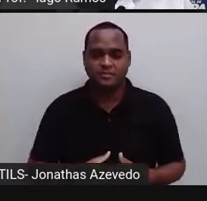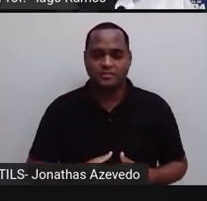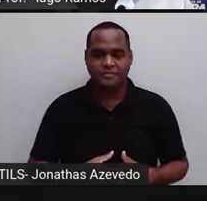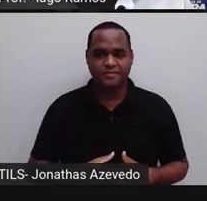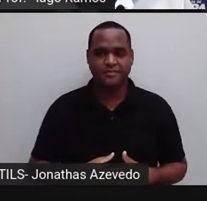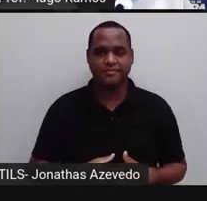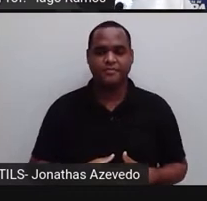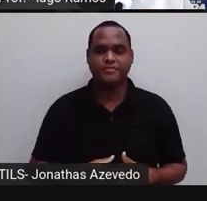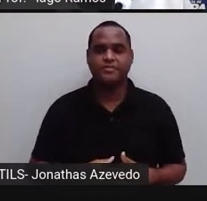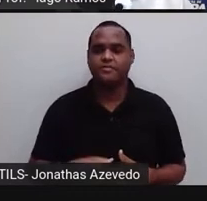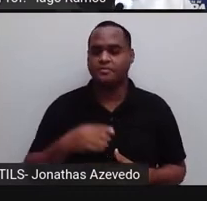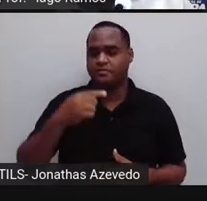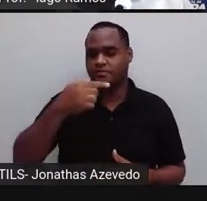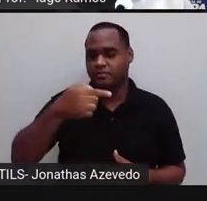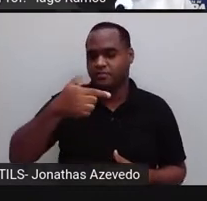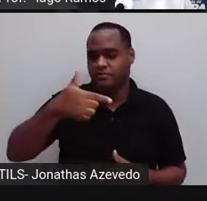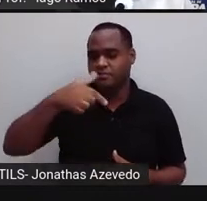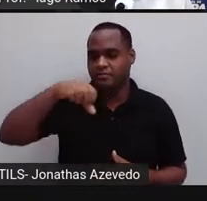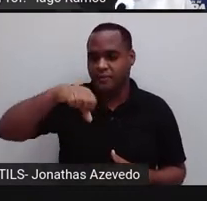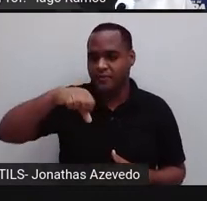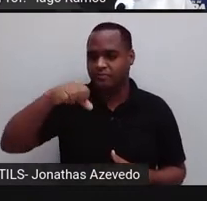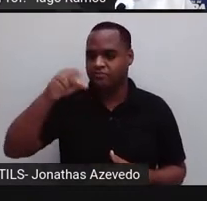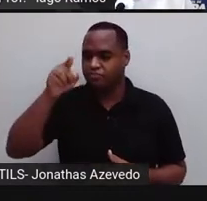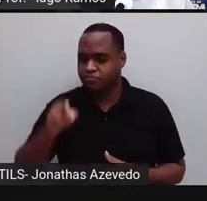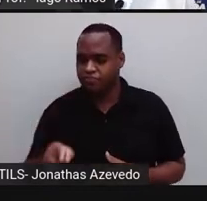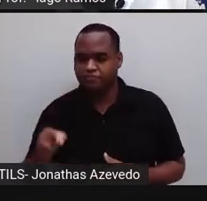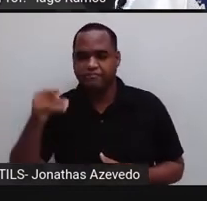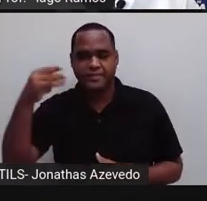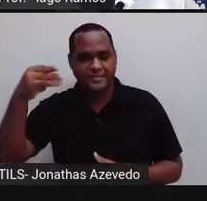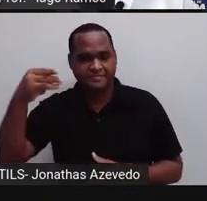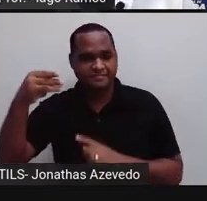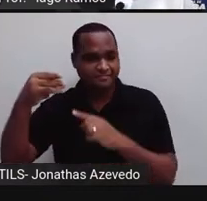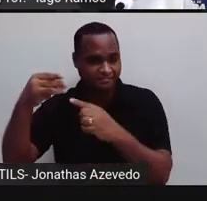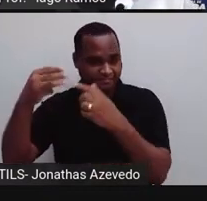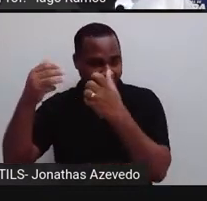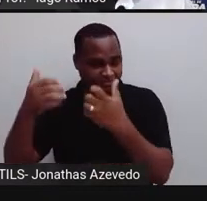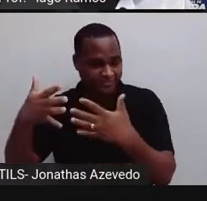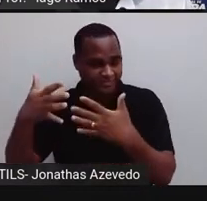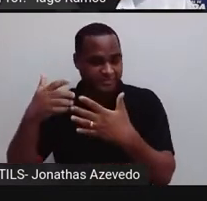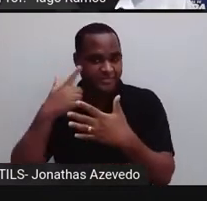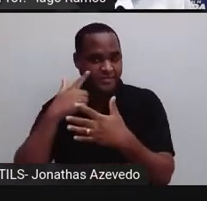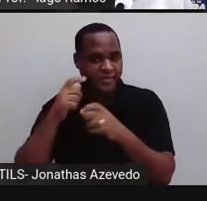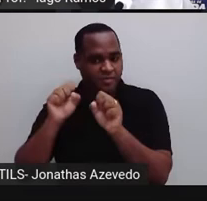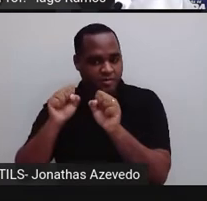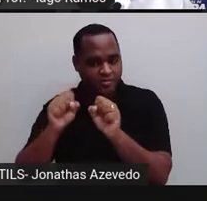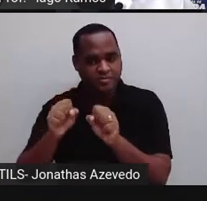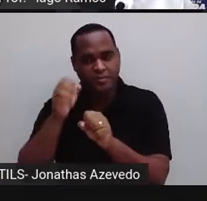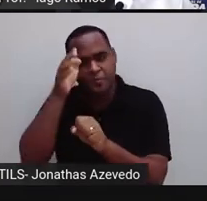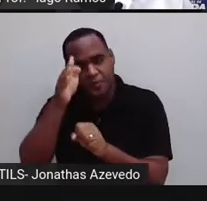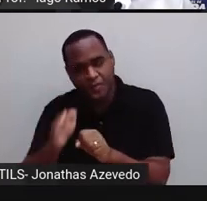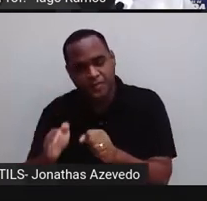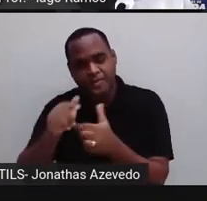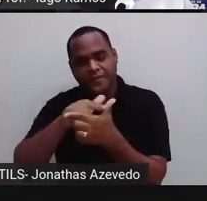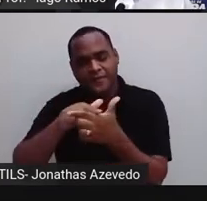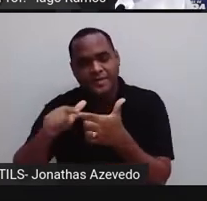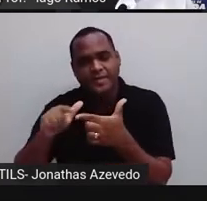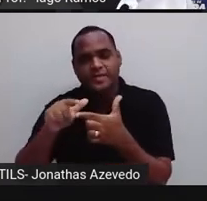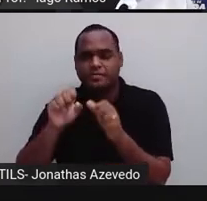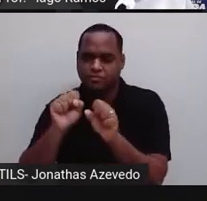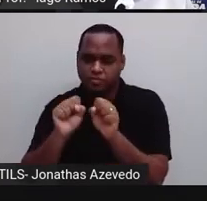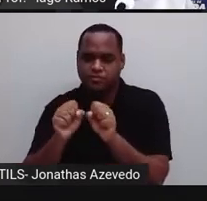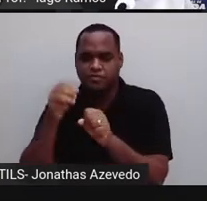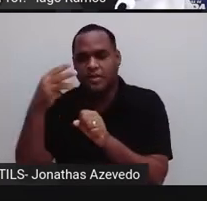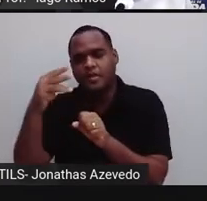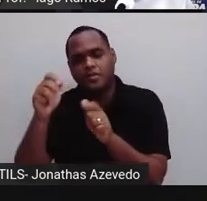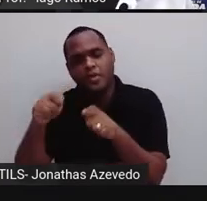oportunidade de ter visto isso, tá? Então, 729 a gente divide por 3, porque não dá para fazer ali por